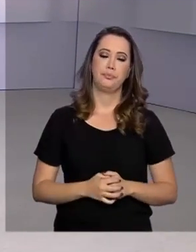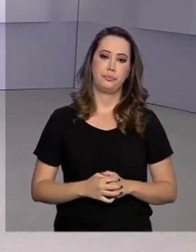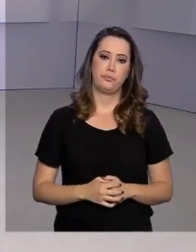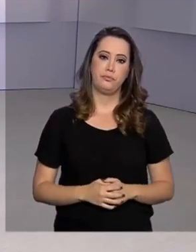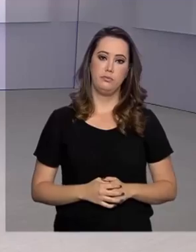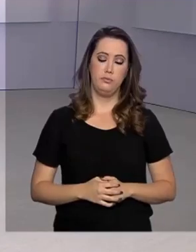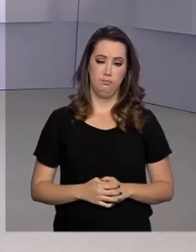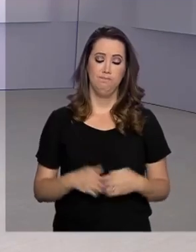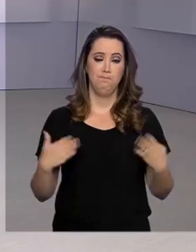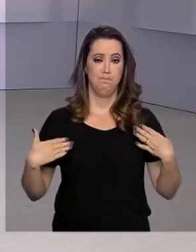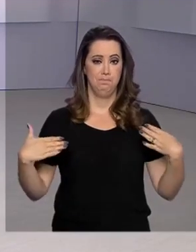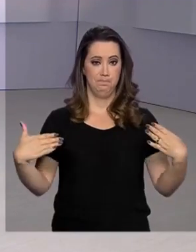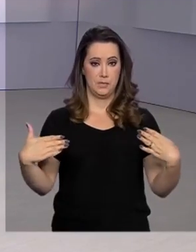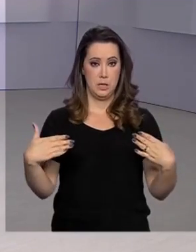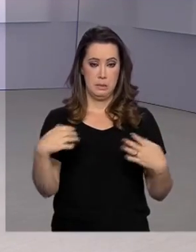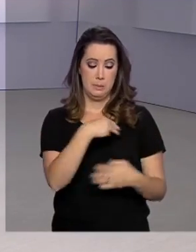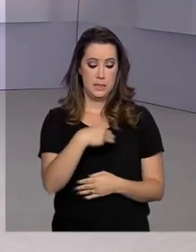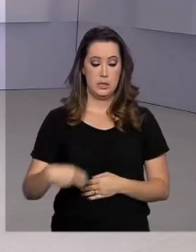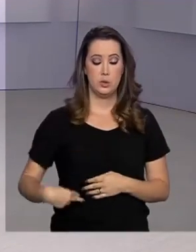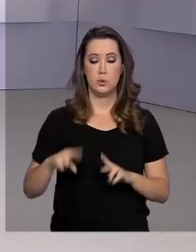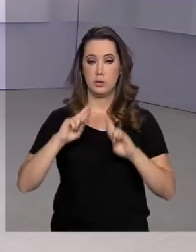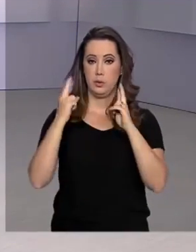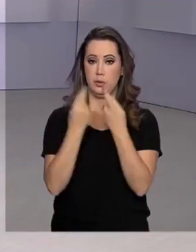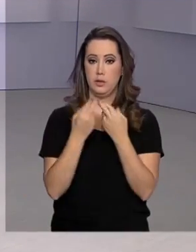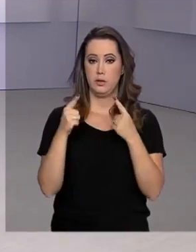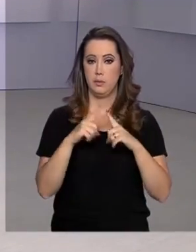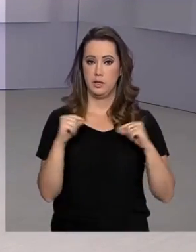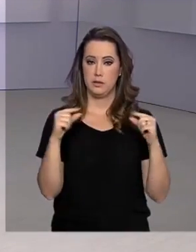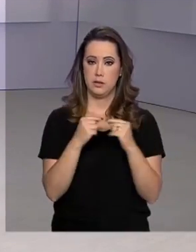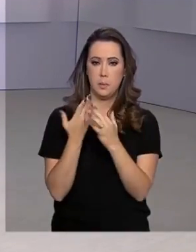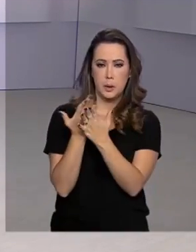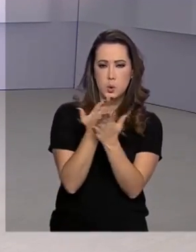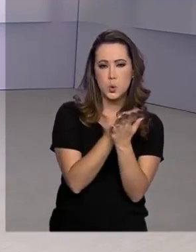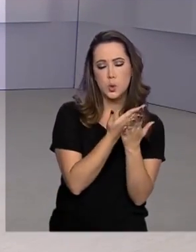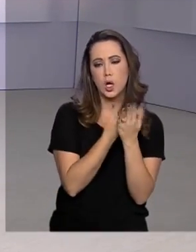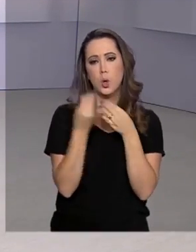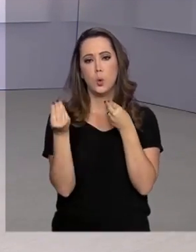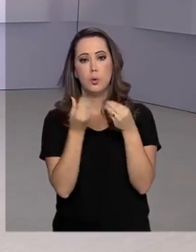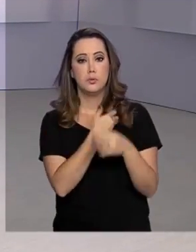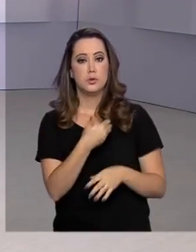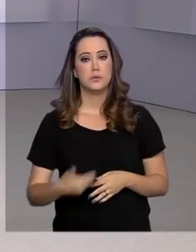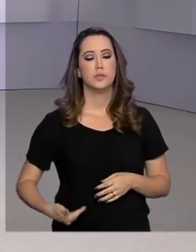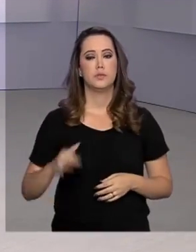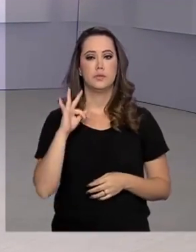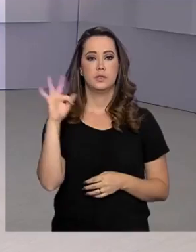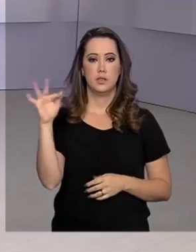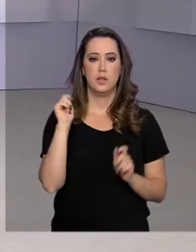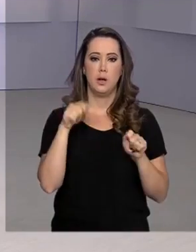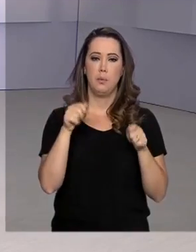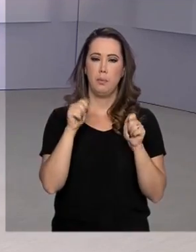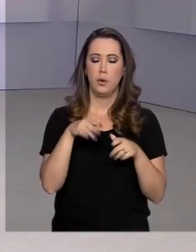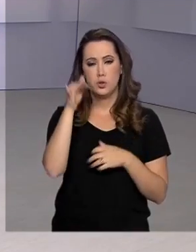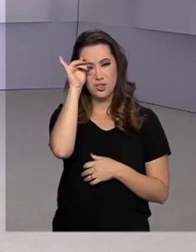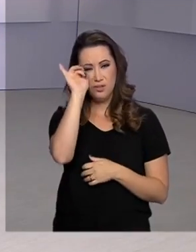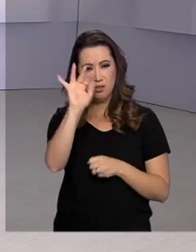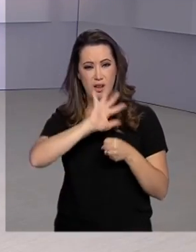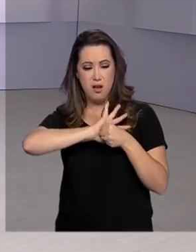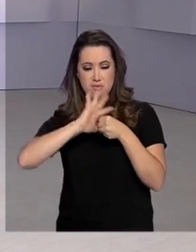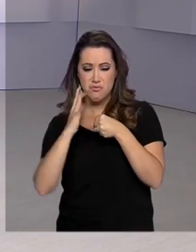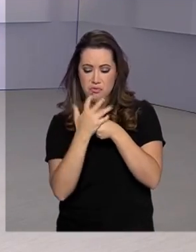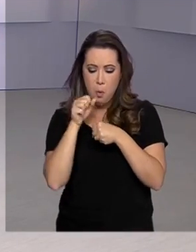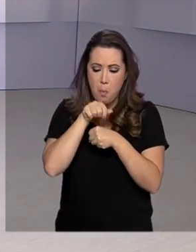pastas se reuniram hoje em Brasília para avaliar as medidas que estão sendo tomadas pelo Governo Federal para conter a proliferação do